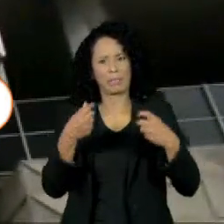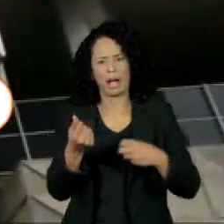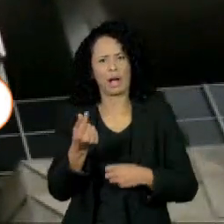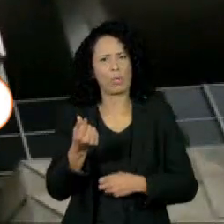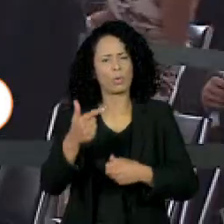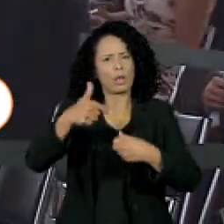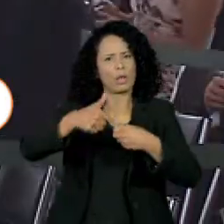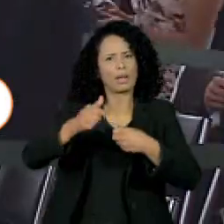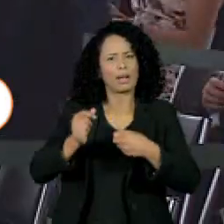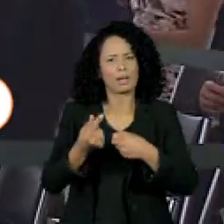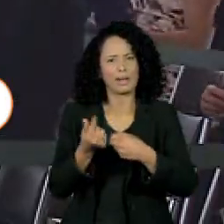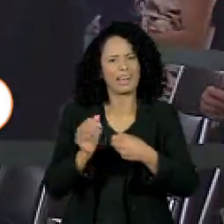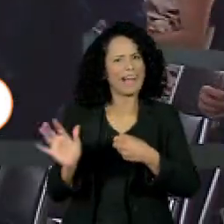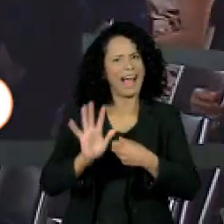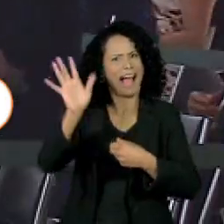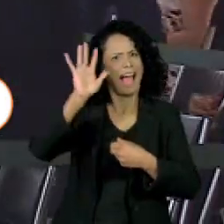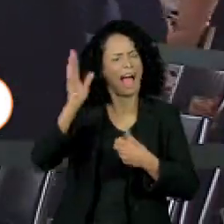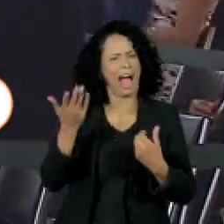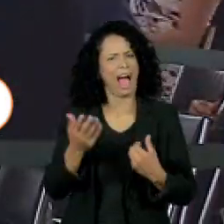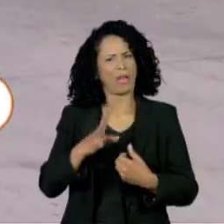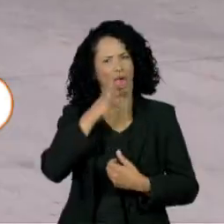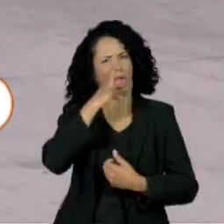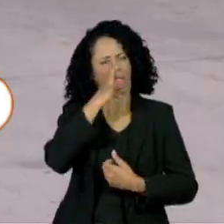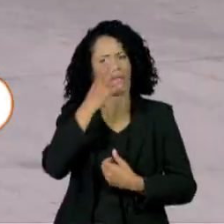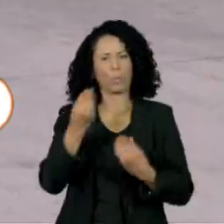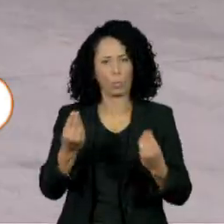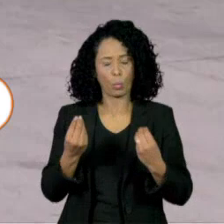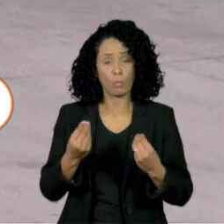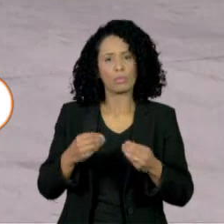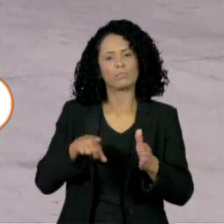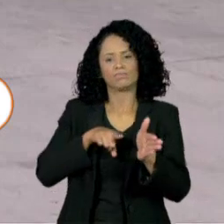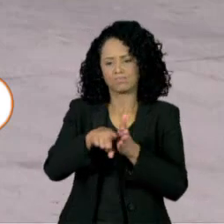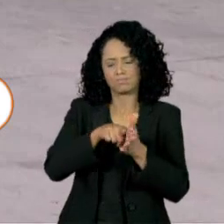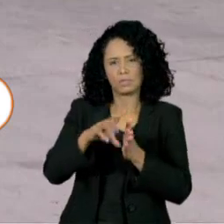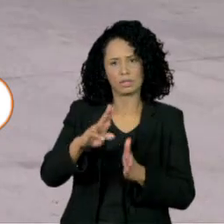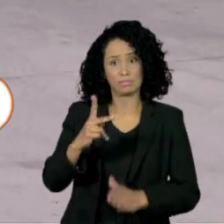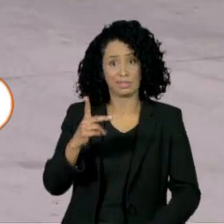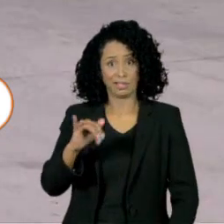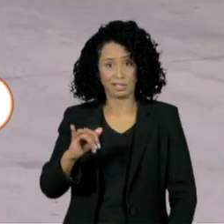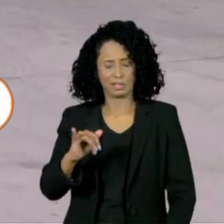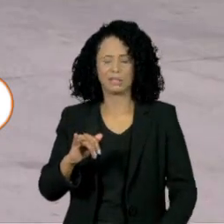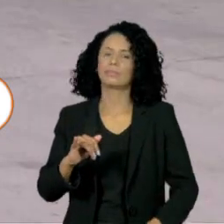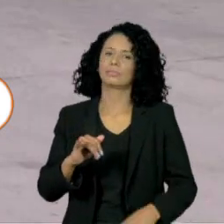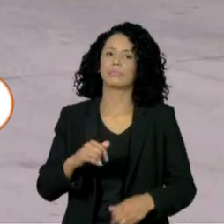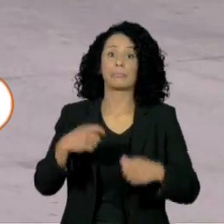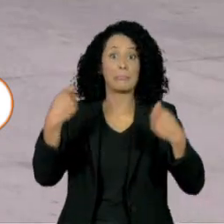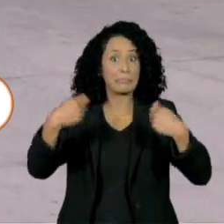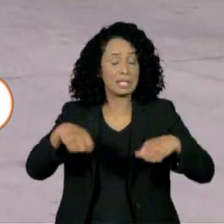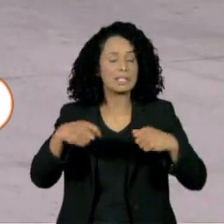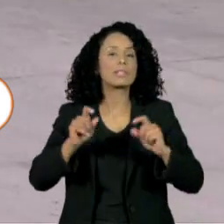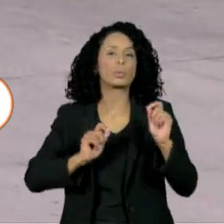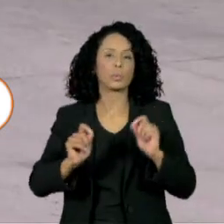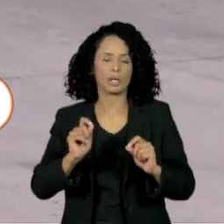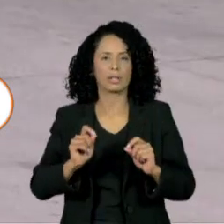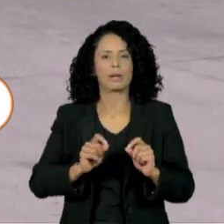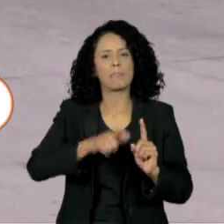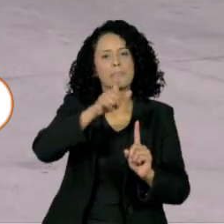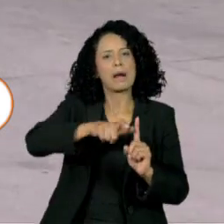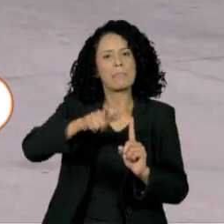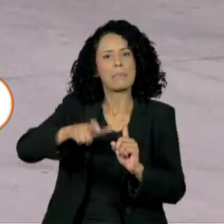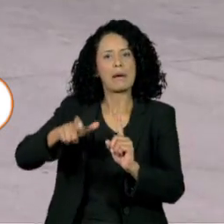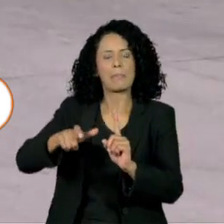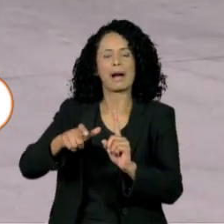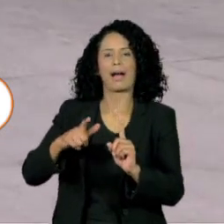combustíveis são abusivos. Para que essa CPI seja instalada, é preciso que 171 deputados, portanto um terço da